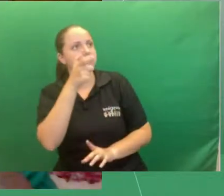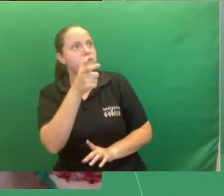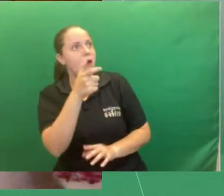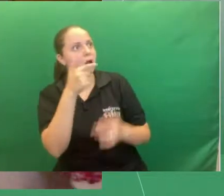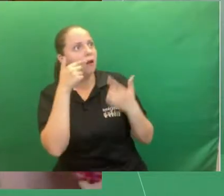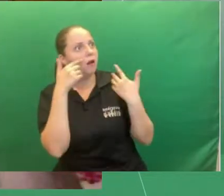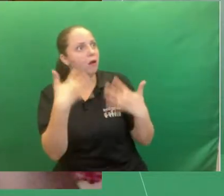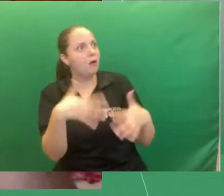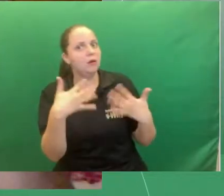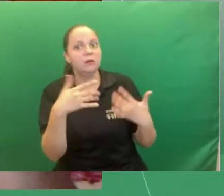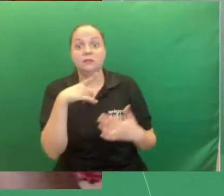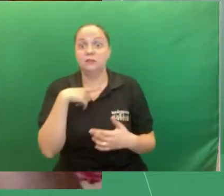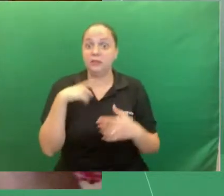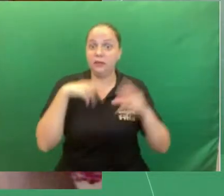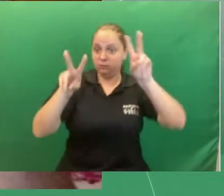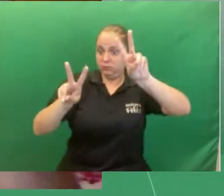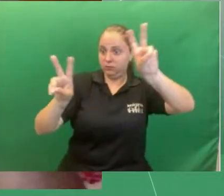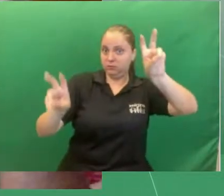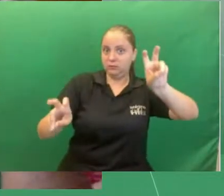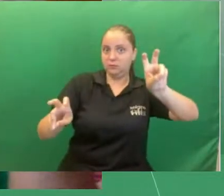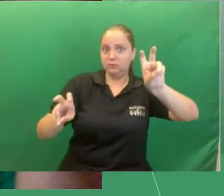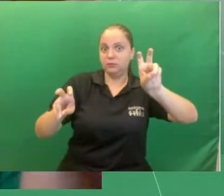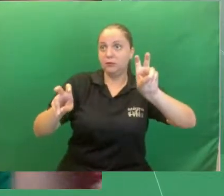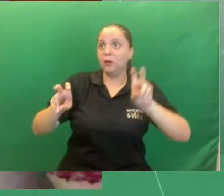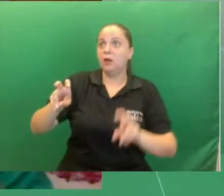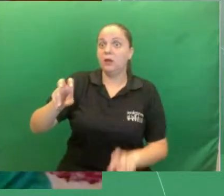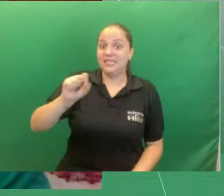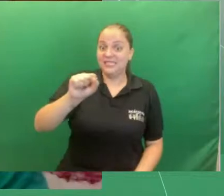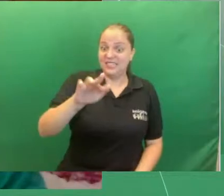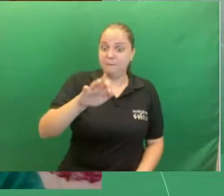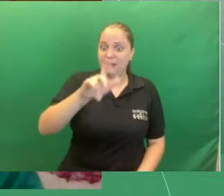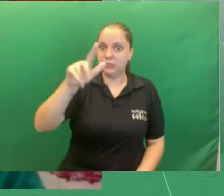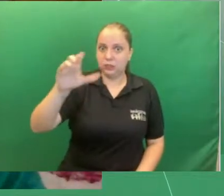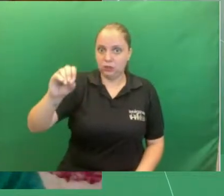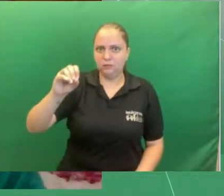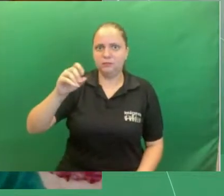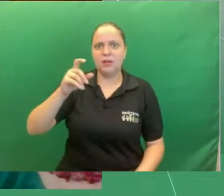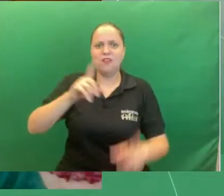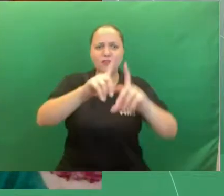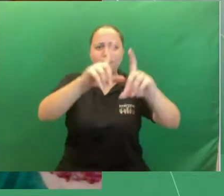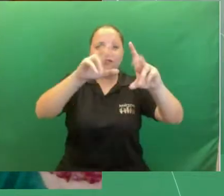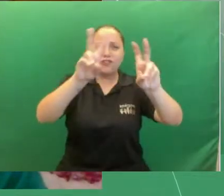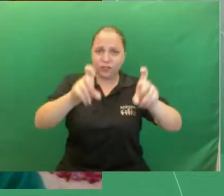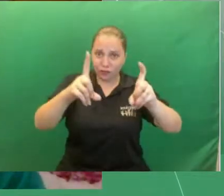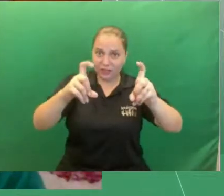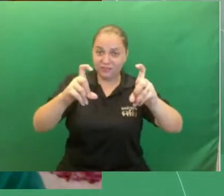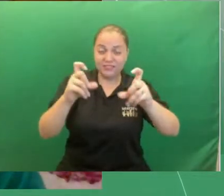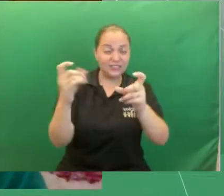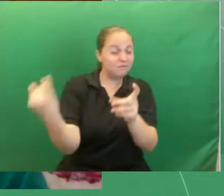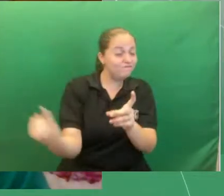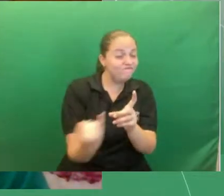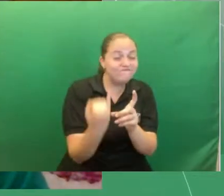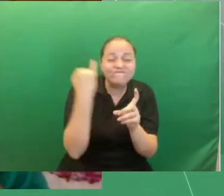tem até uma fala que é muito interessante de Sebastião Salgado ele fala que a fotografia ela é tão importante enquanto